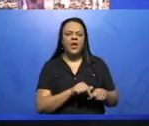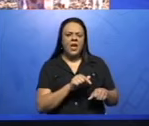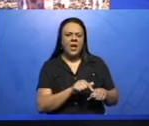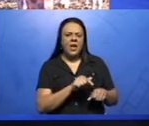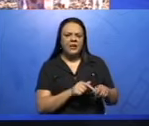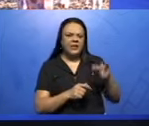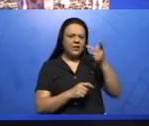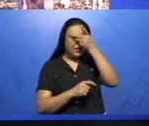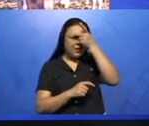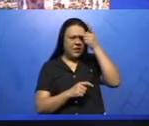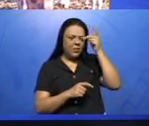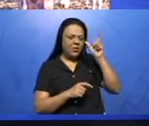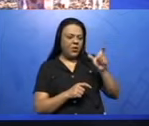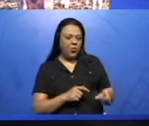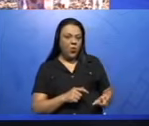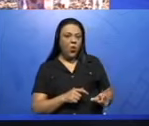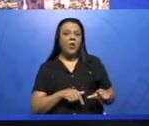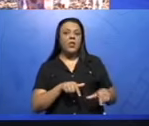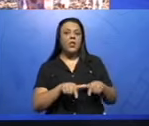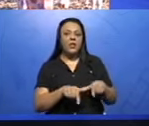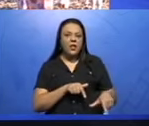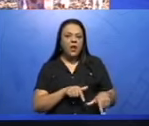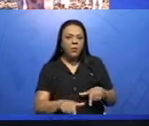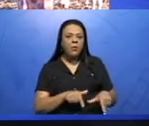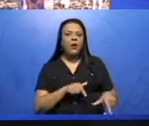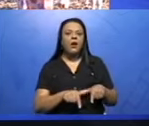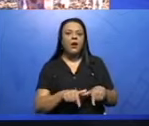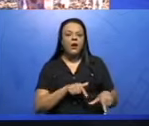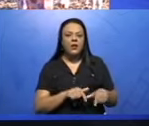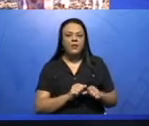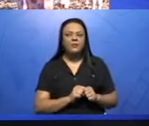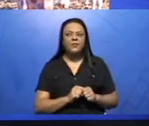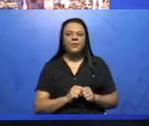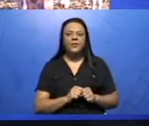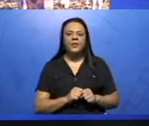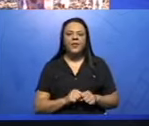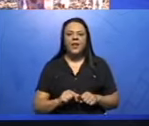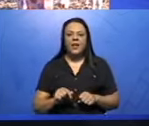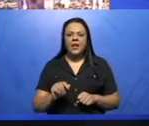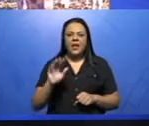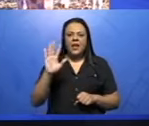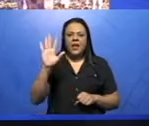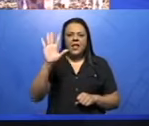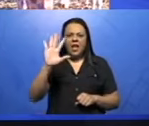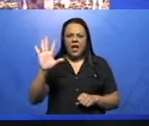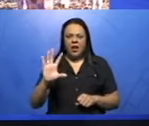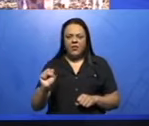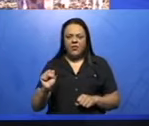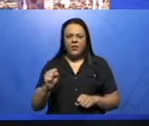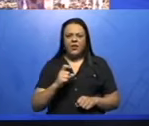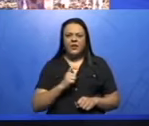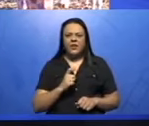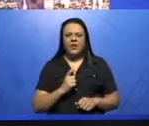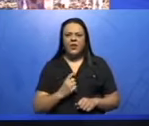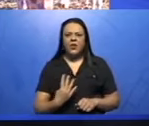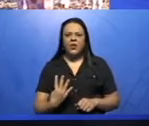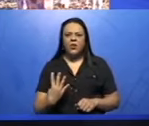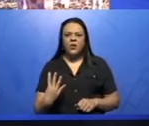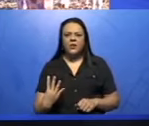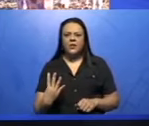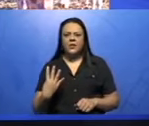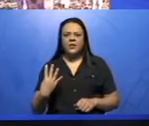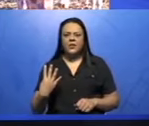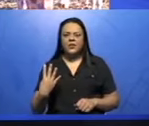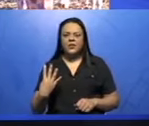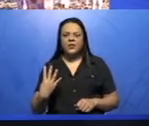uma idade de trabalho. Temos aí no continente africano 466 milhões